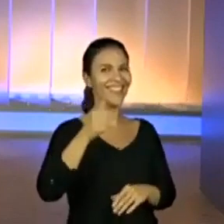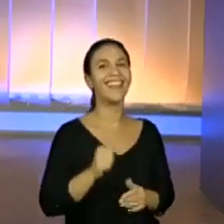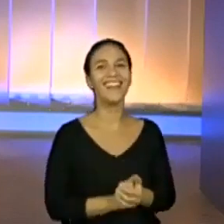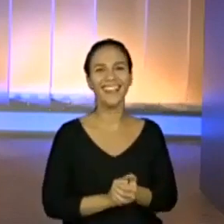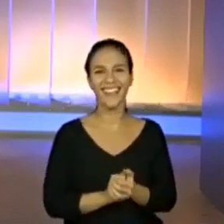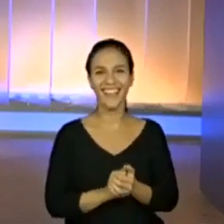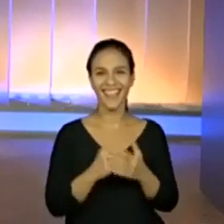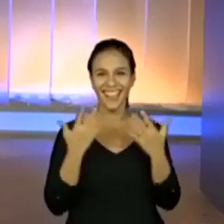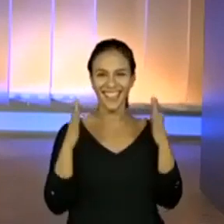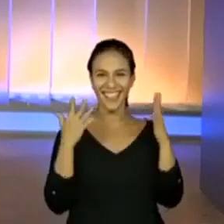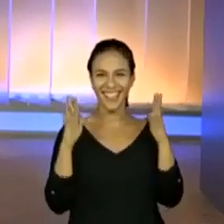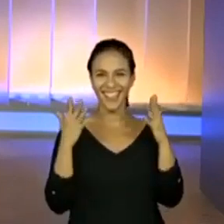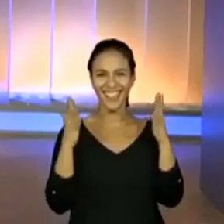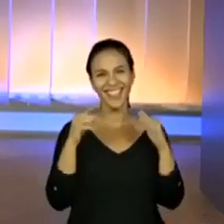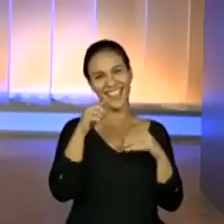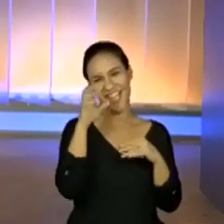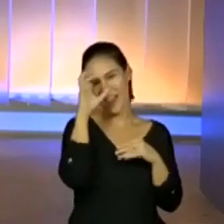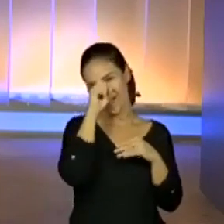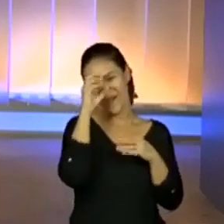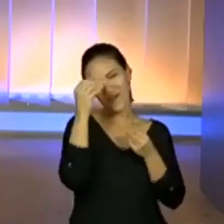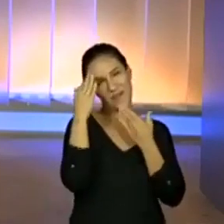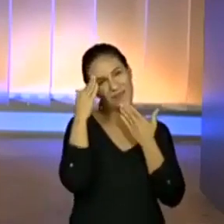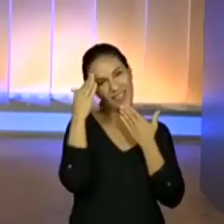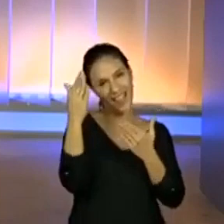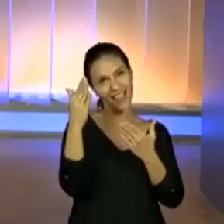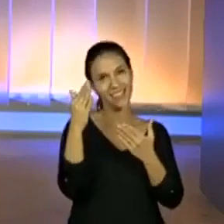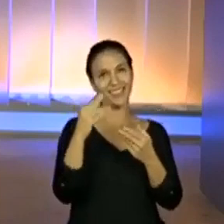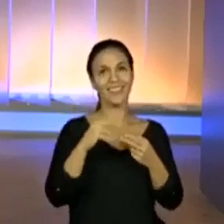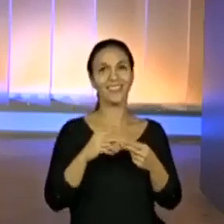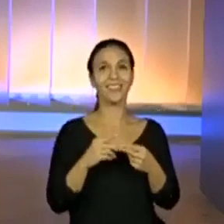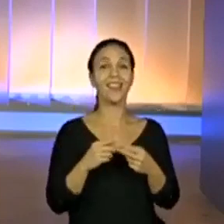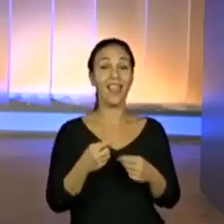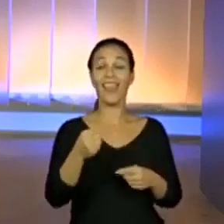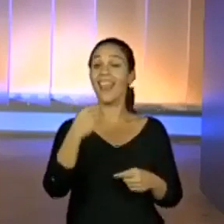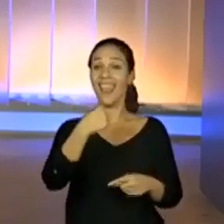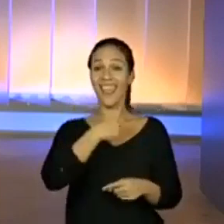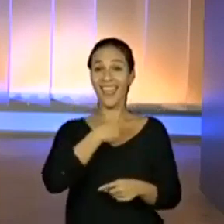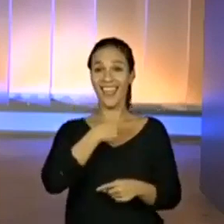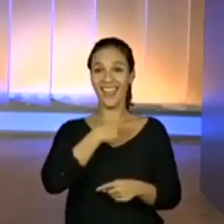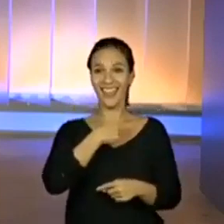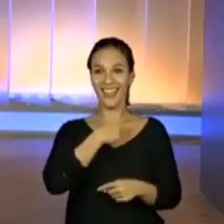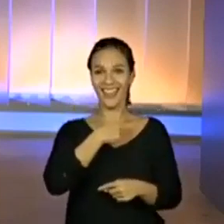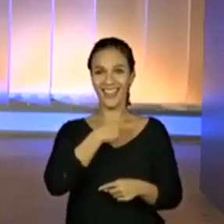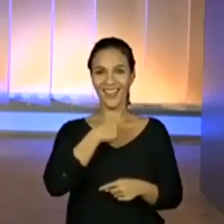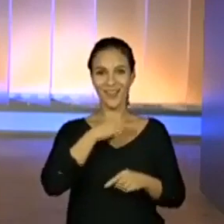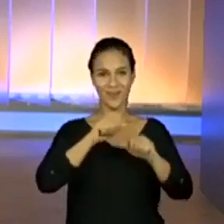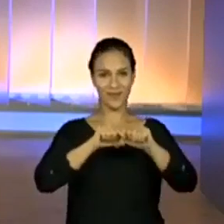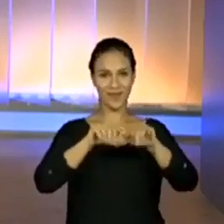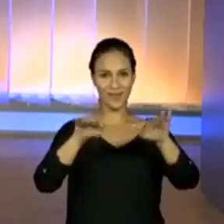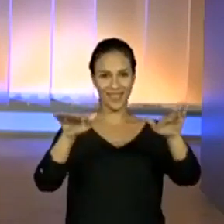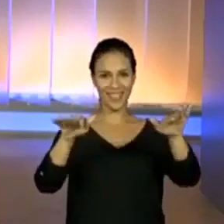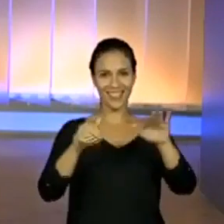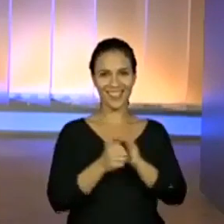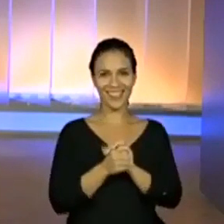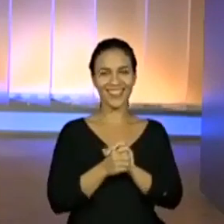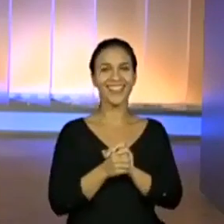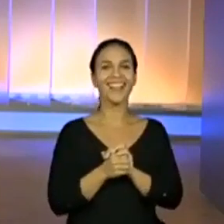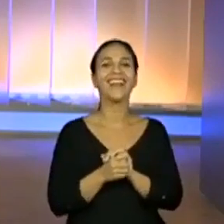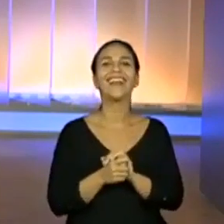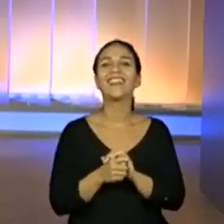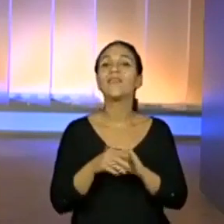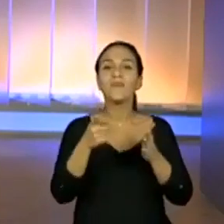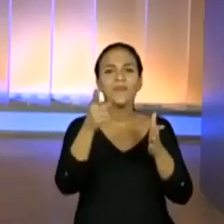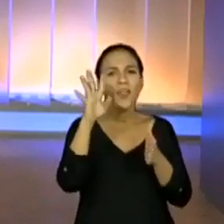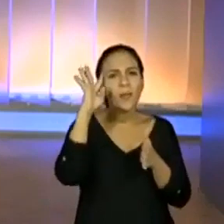Aí, eu estou aprendendo. Muito obrigado. Então, hashtag sou multiplicador. Vamos lá. Por que você já pensou? Se